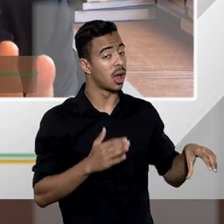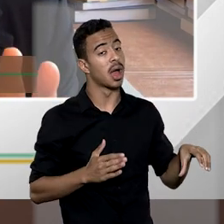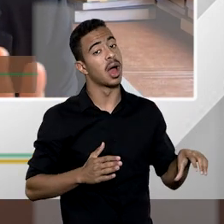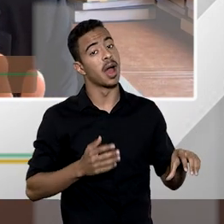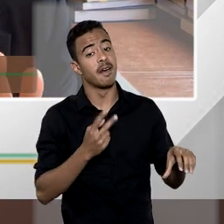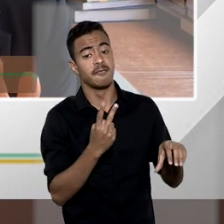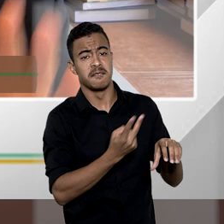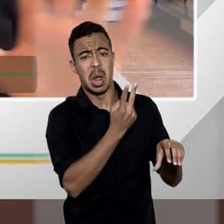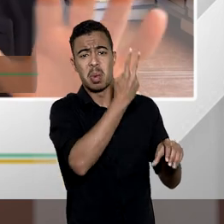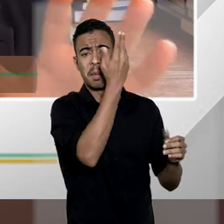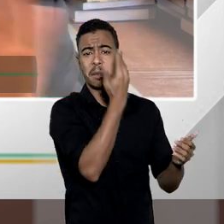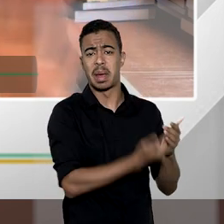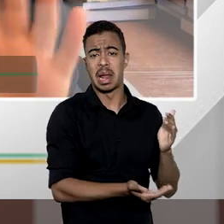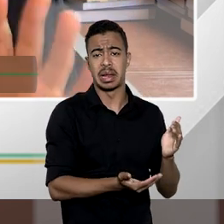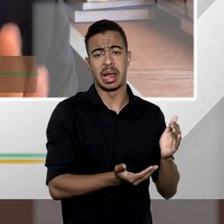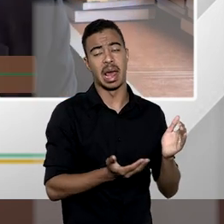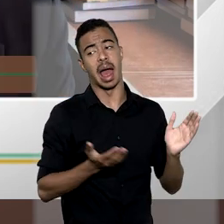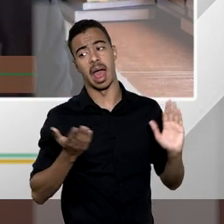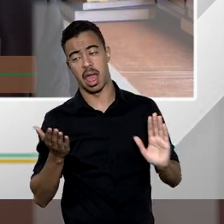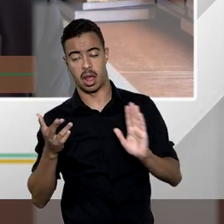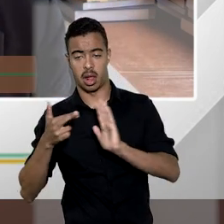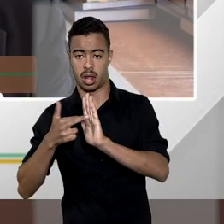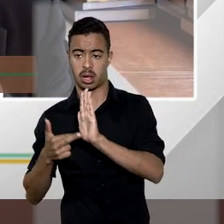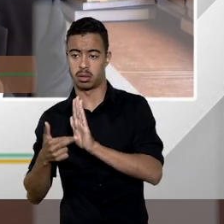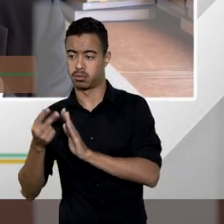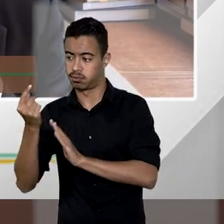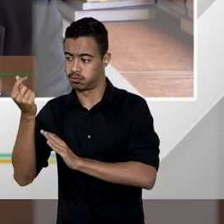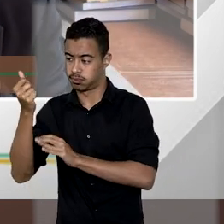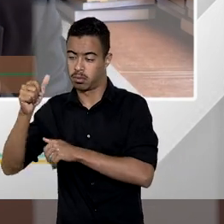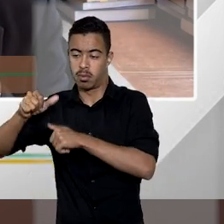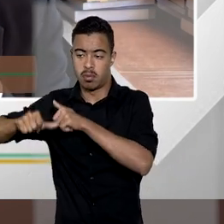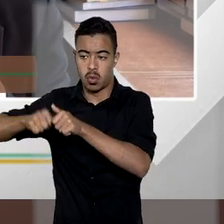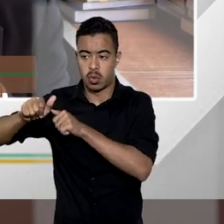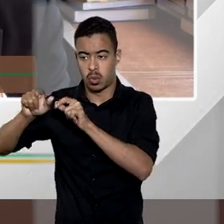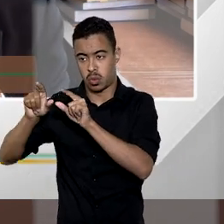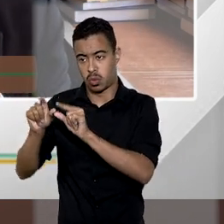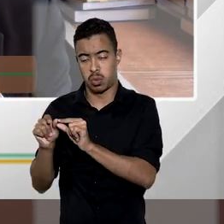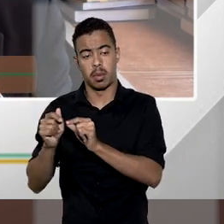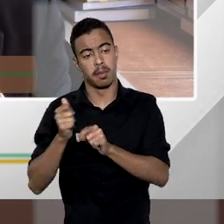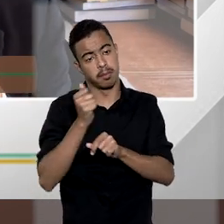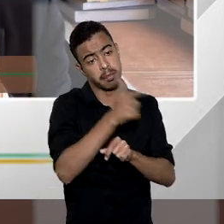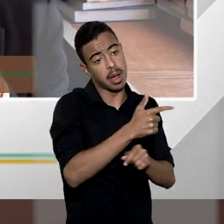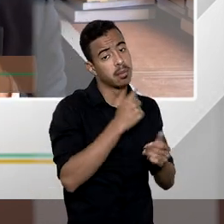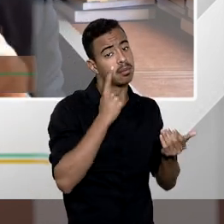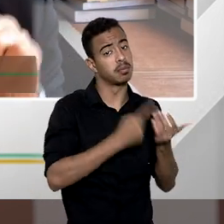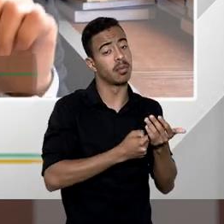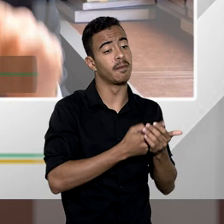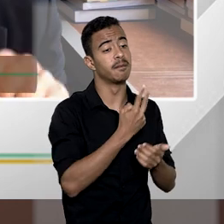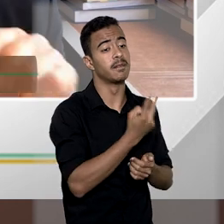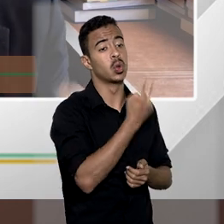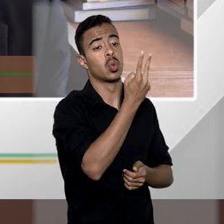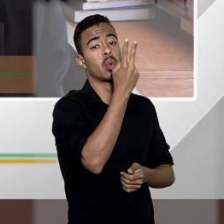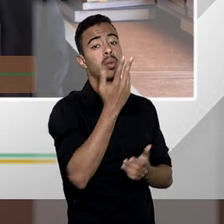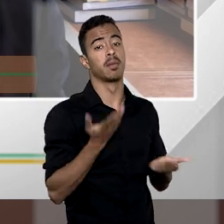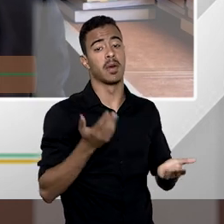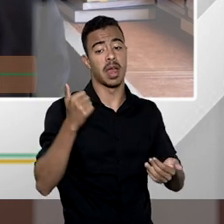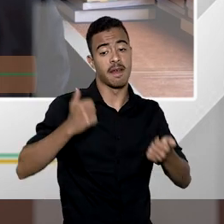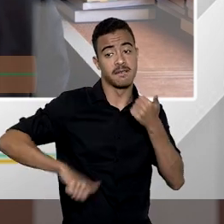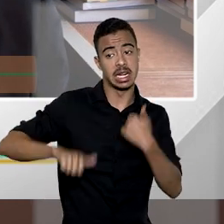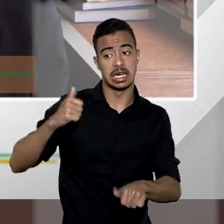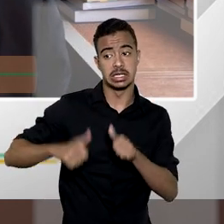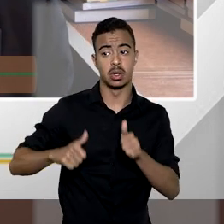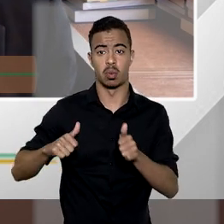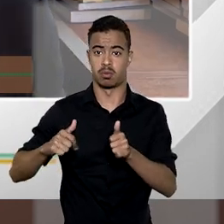é a regra e as exceções devem ser interpretadas restritivamente é que o valor da indenização deve ser contemporâneo ao da